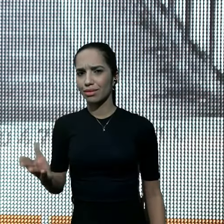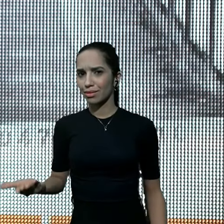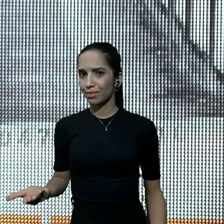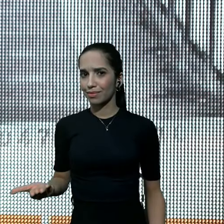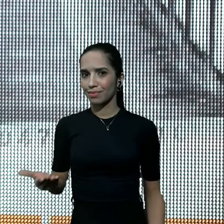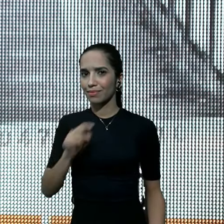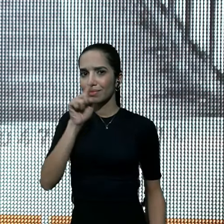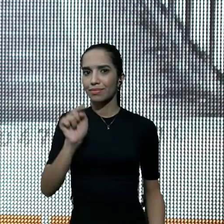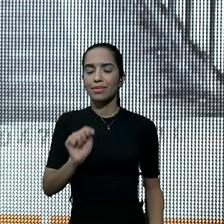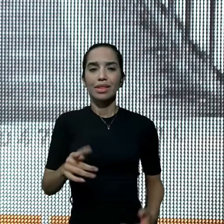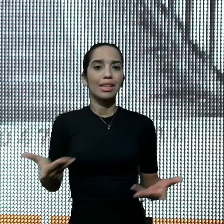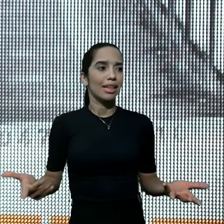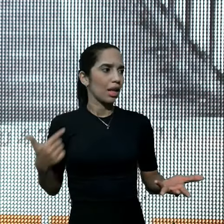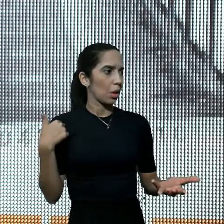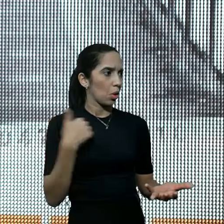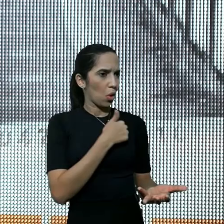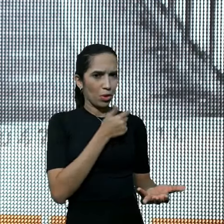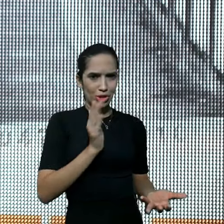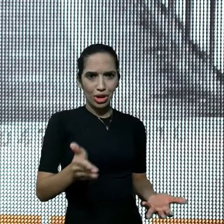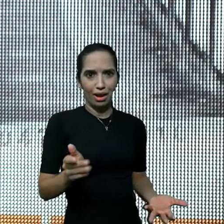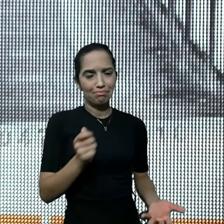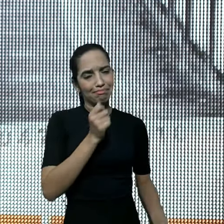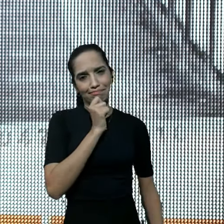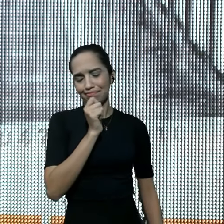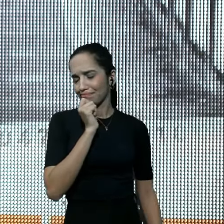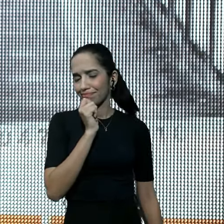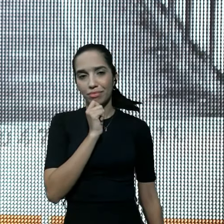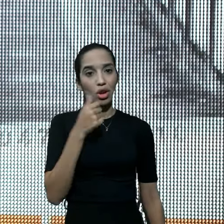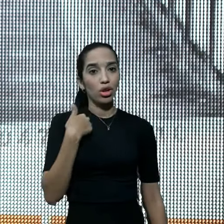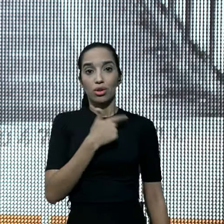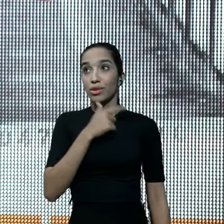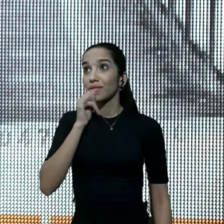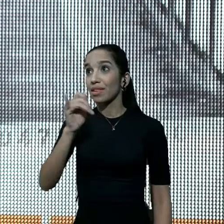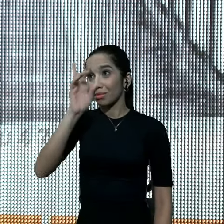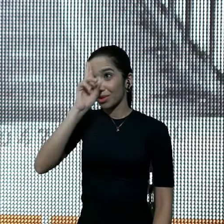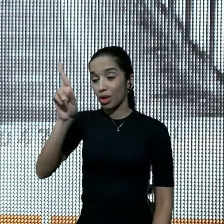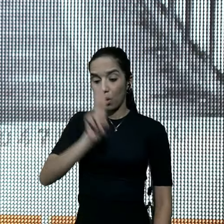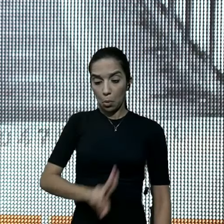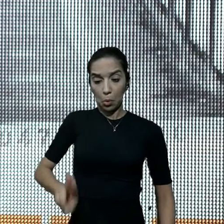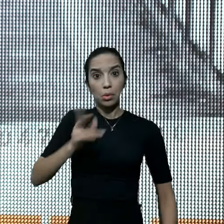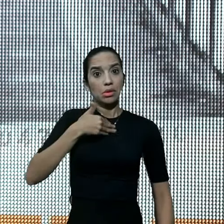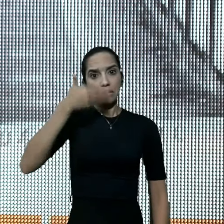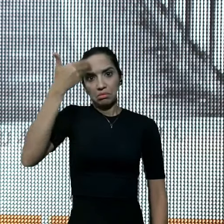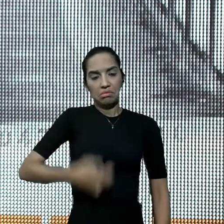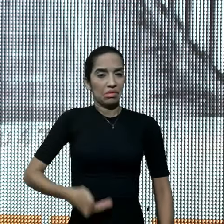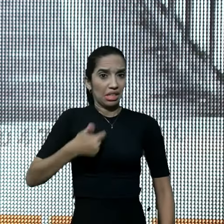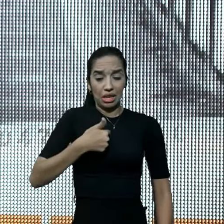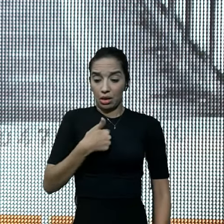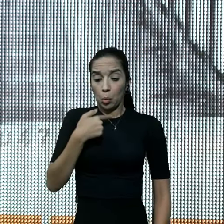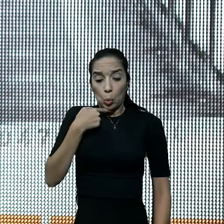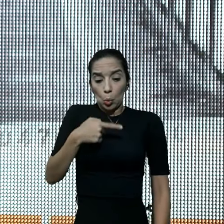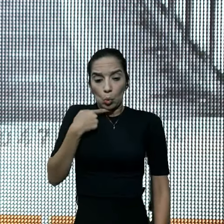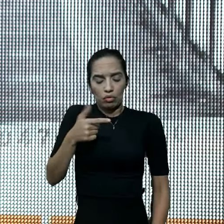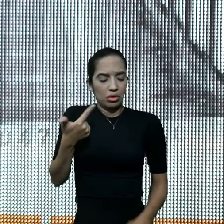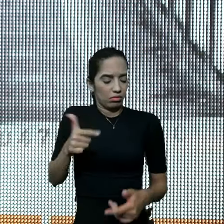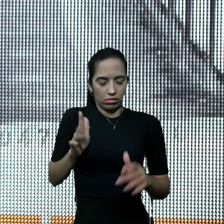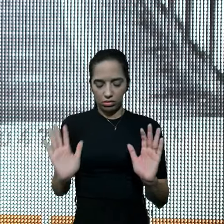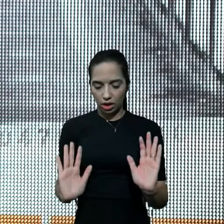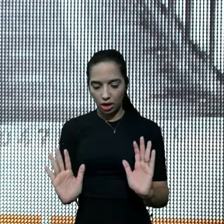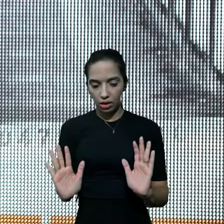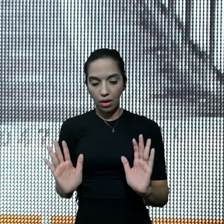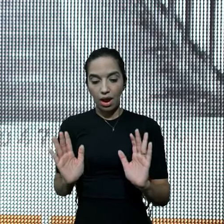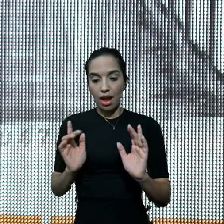Quem está pronto? Tudo que a gente faz, é dizer Senhor, eis-me aqui, eu não tenho tudo, eu sou um improvável, eu não tenho todas as